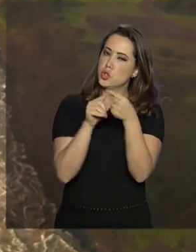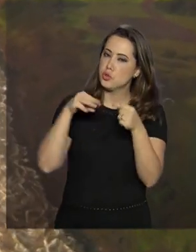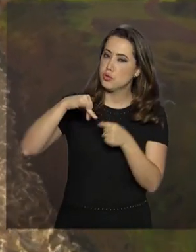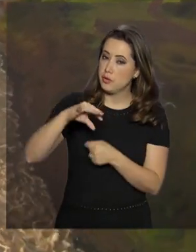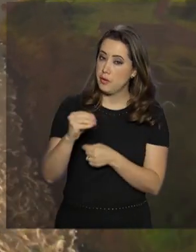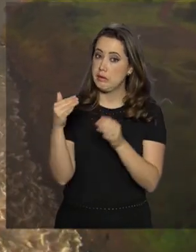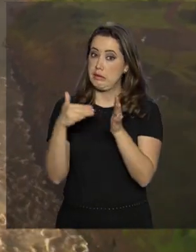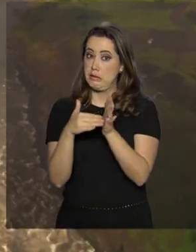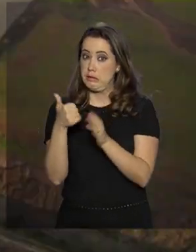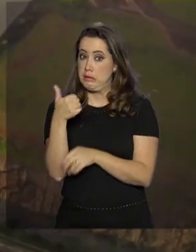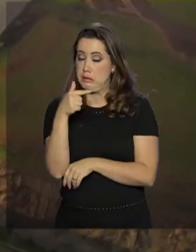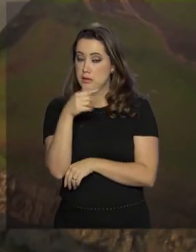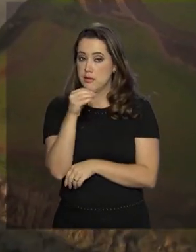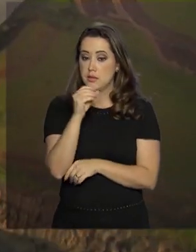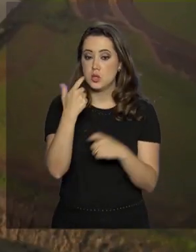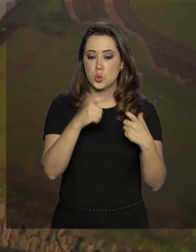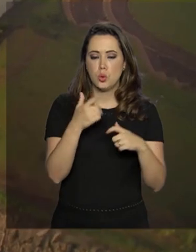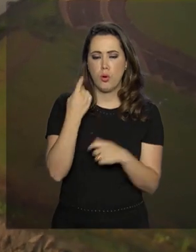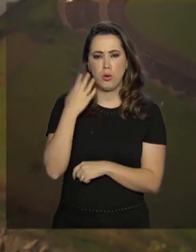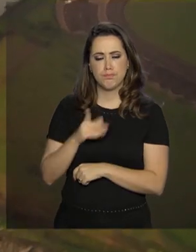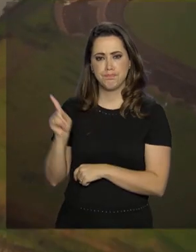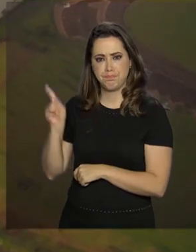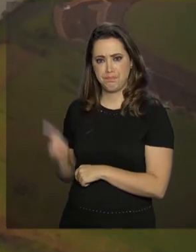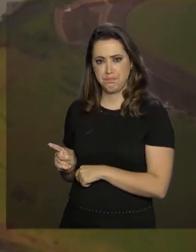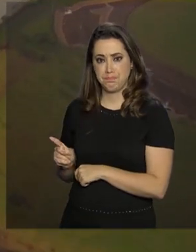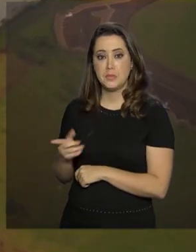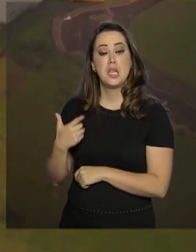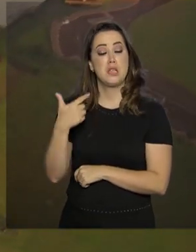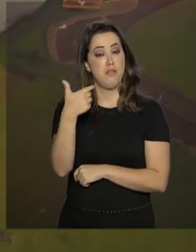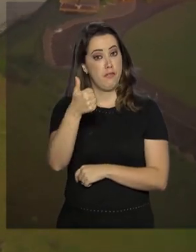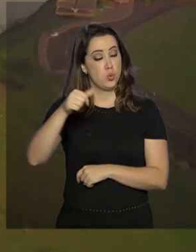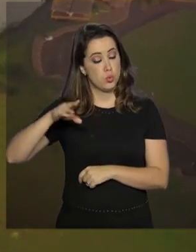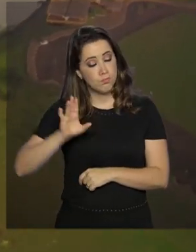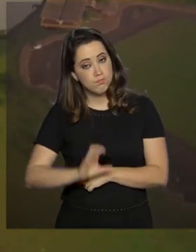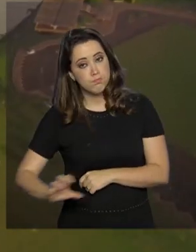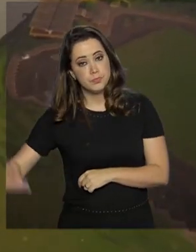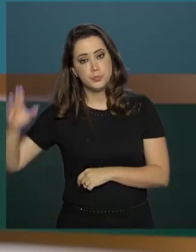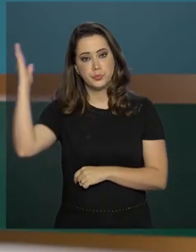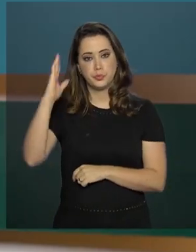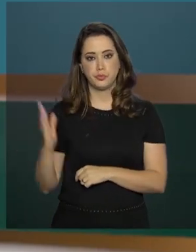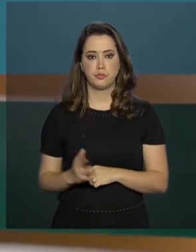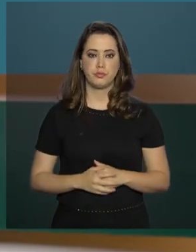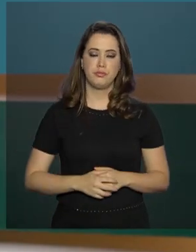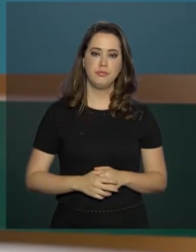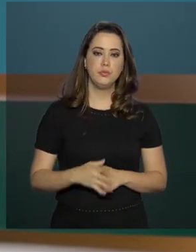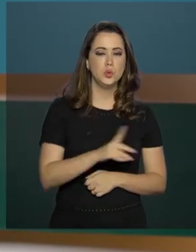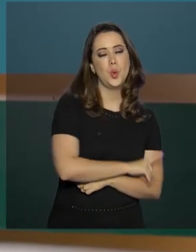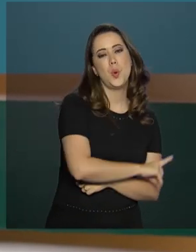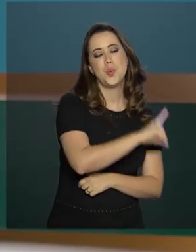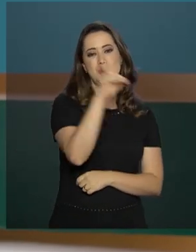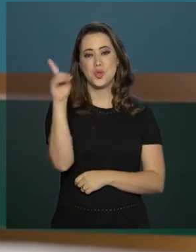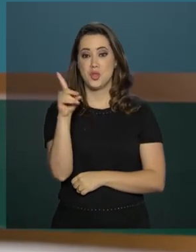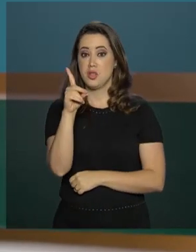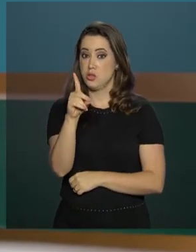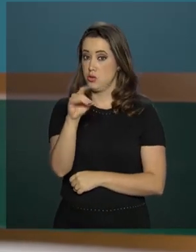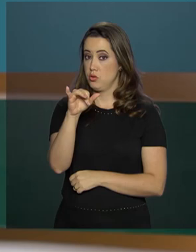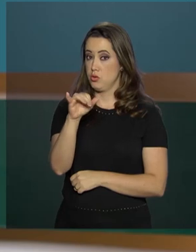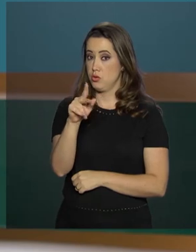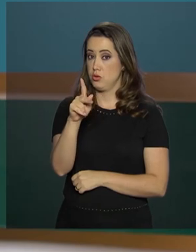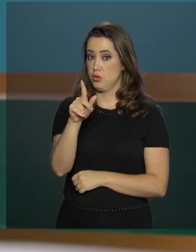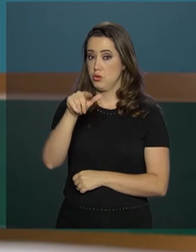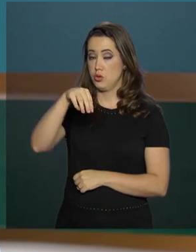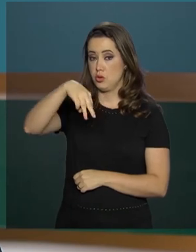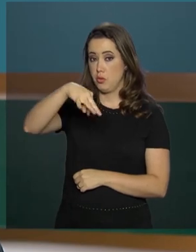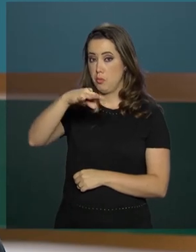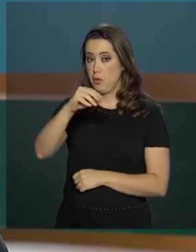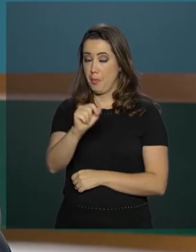170 usinas hidrelétricas em 21 estados brasileiros. O dia do diplomata é em 20 de abril,